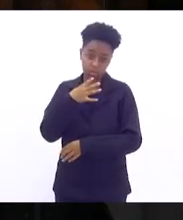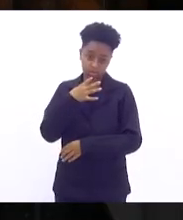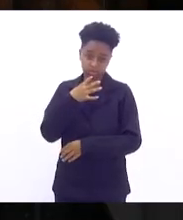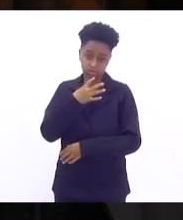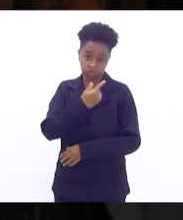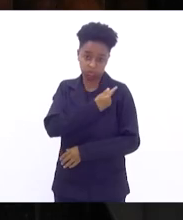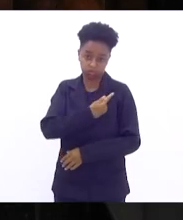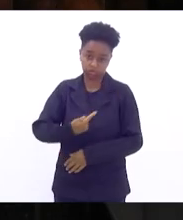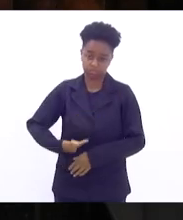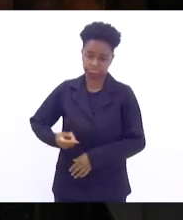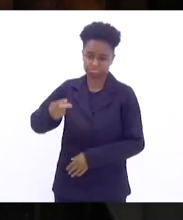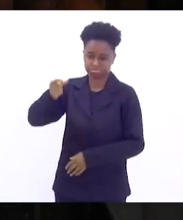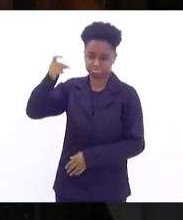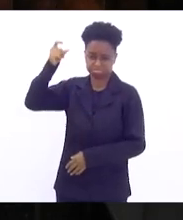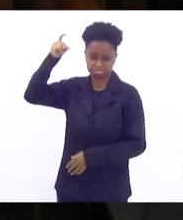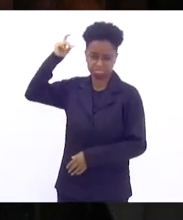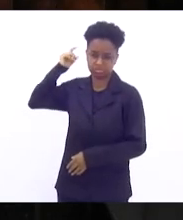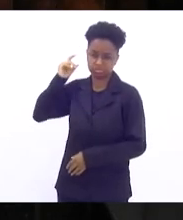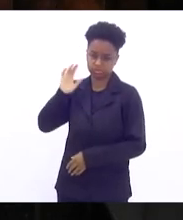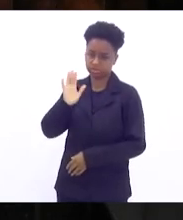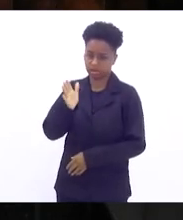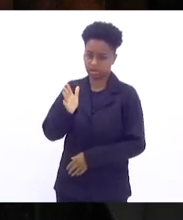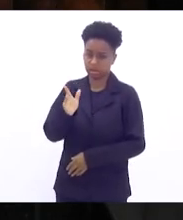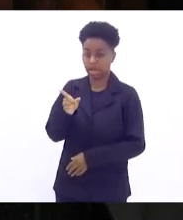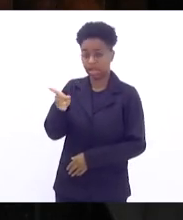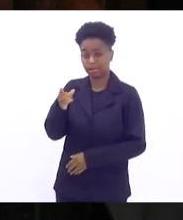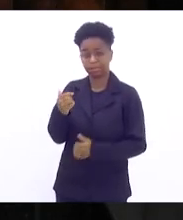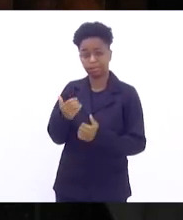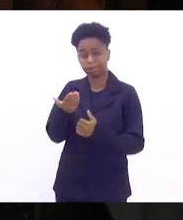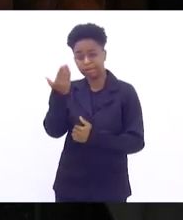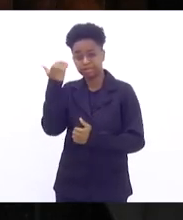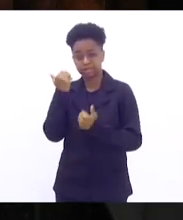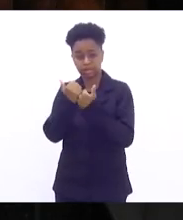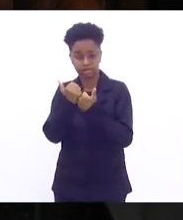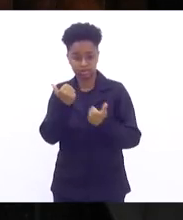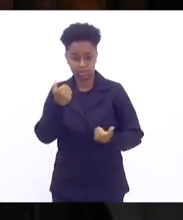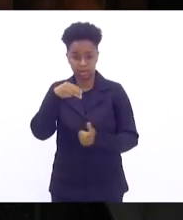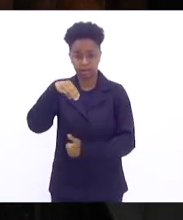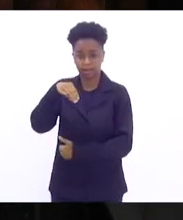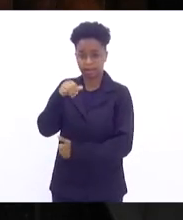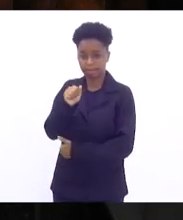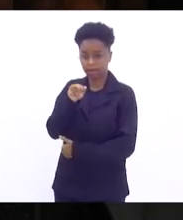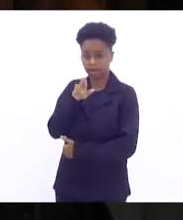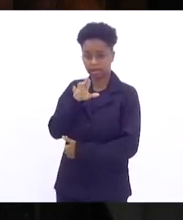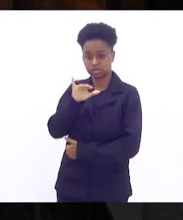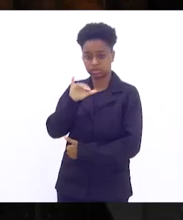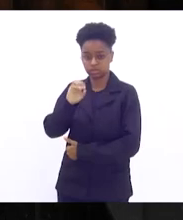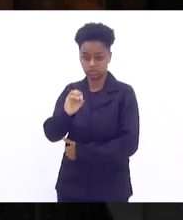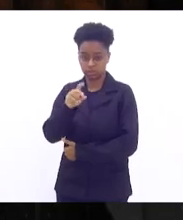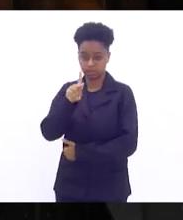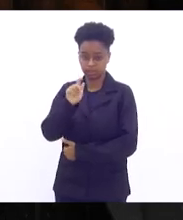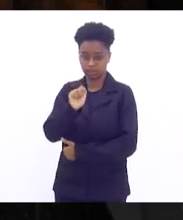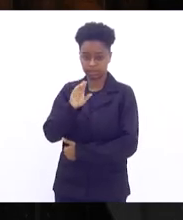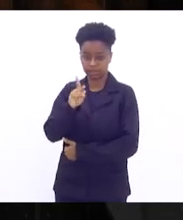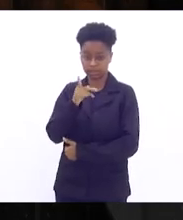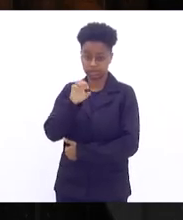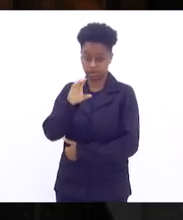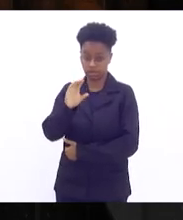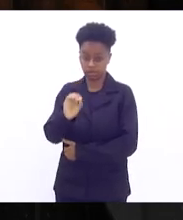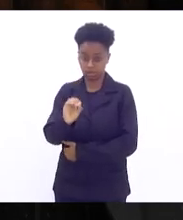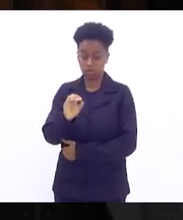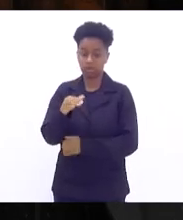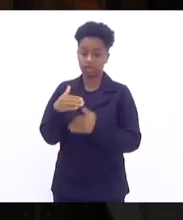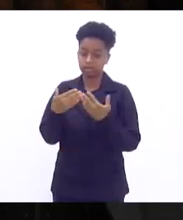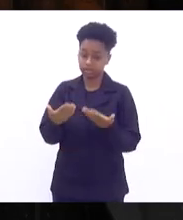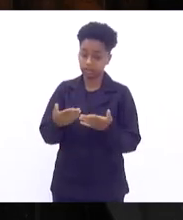desde a época que ele foi assessor do deputado Márcio Pacheco. Ele tem que ser tratado para mim como